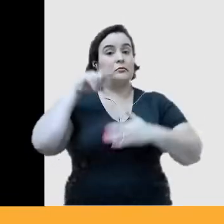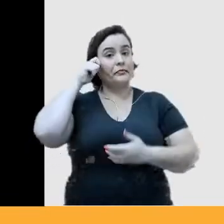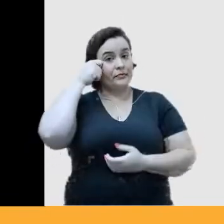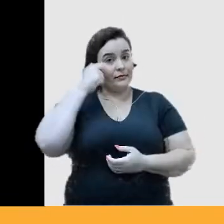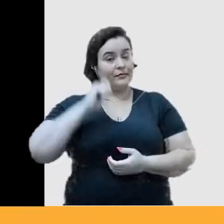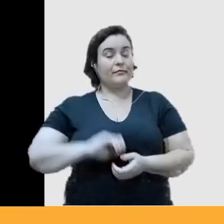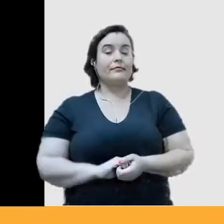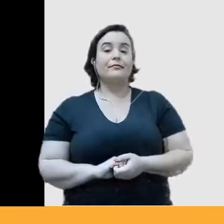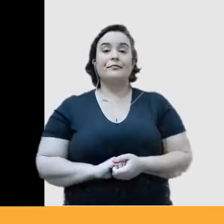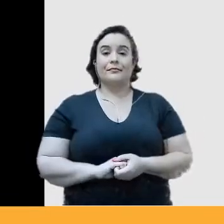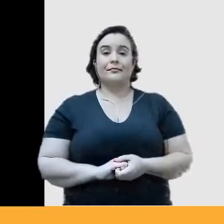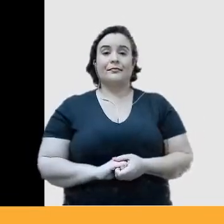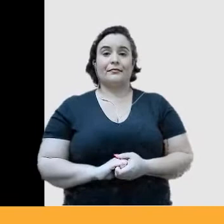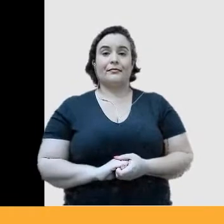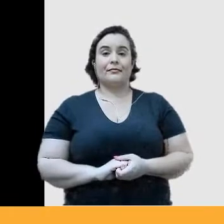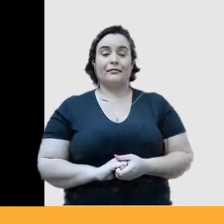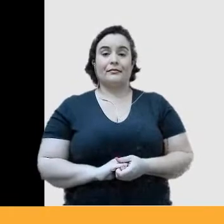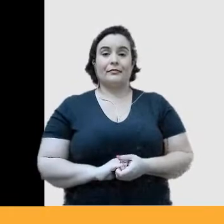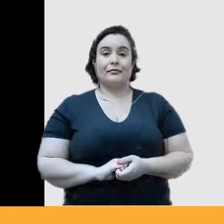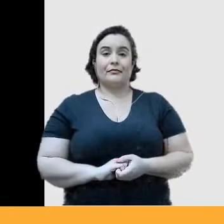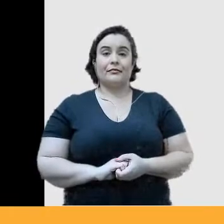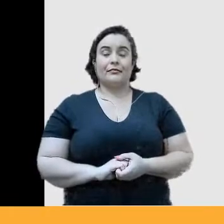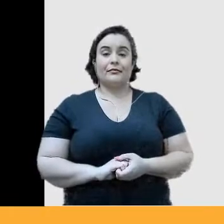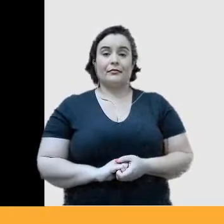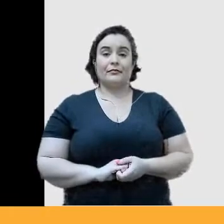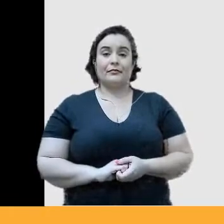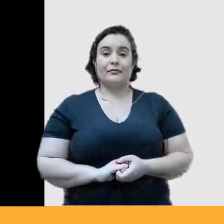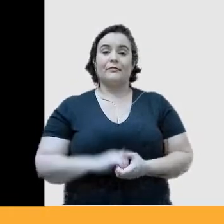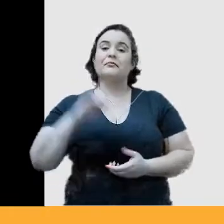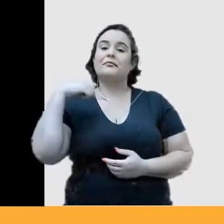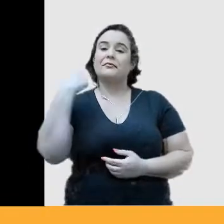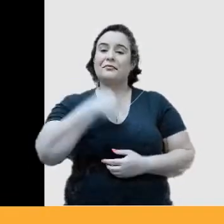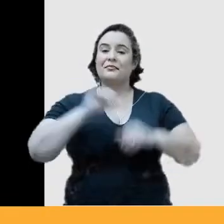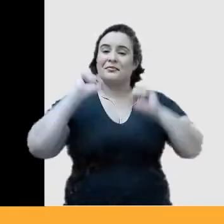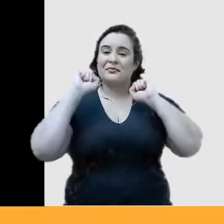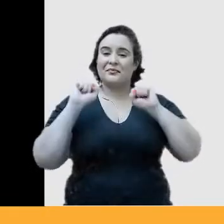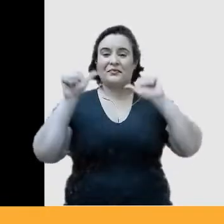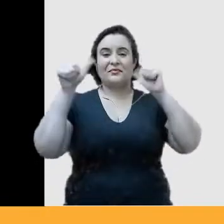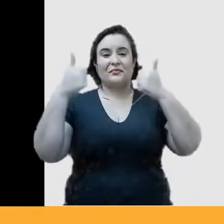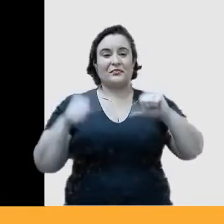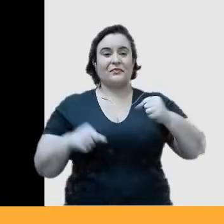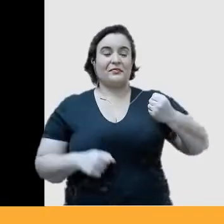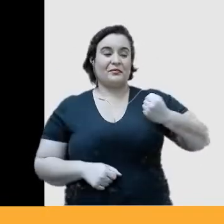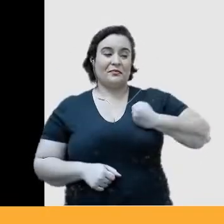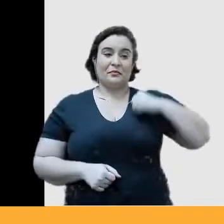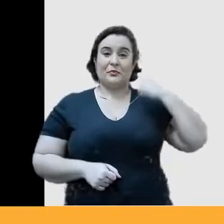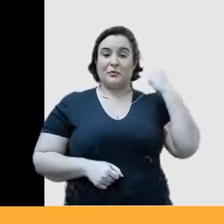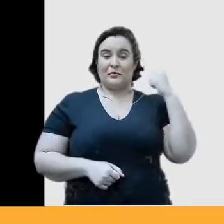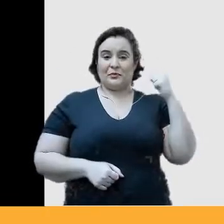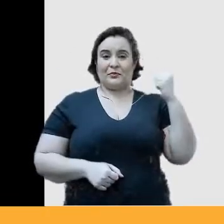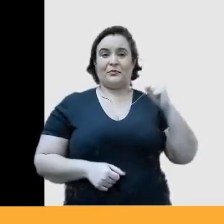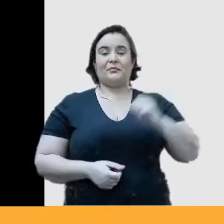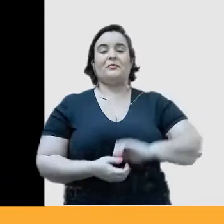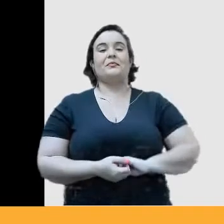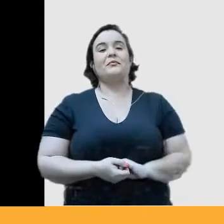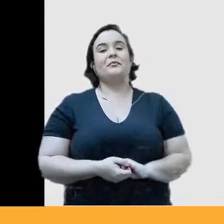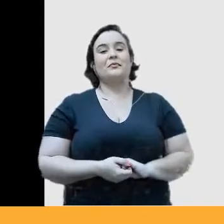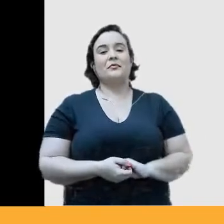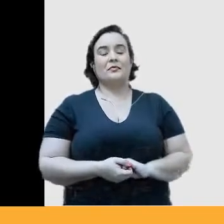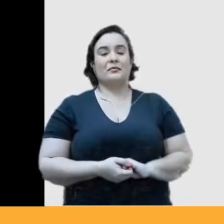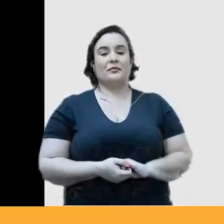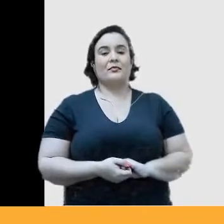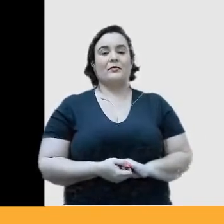movimento negro. Podemos ir finalmente para a imagem número 8, onde eu